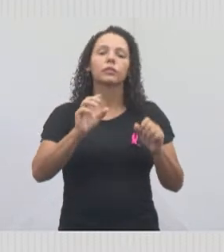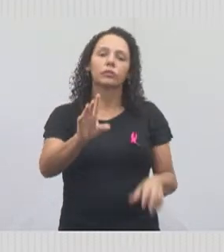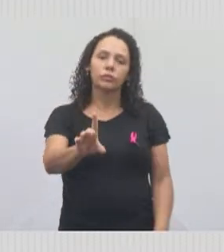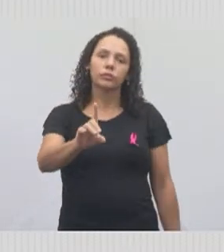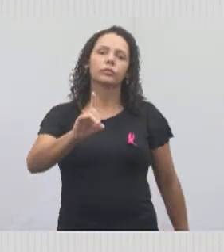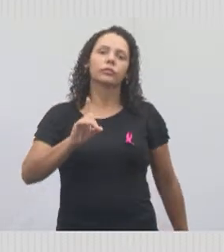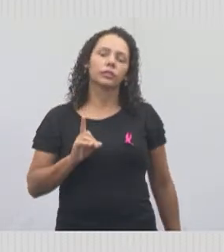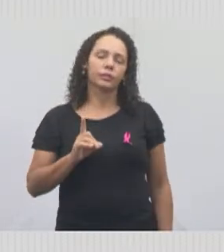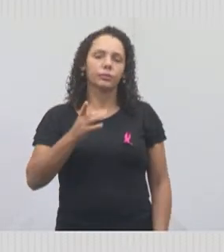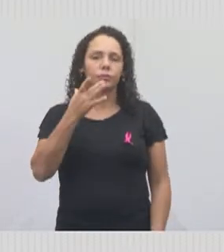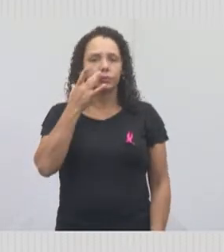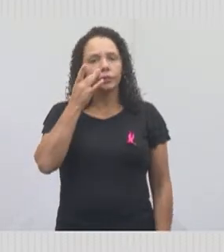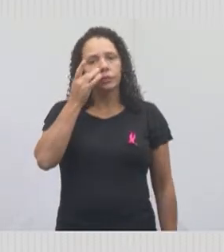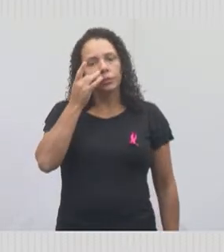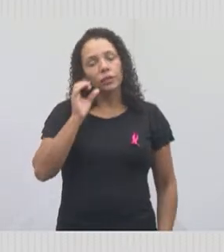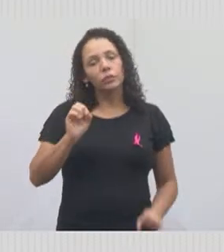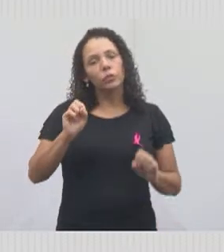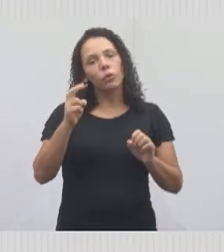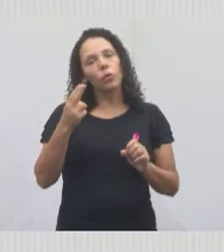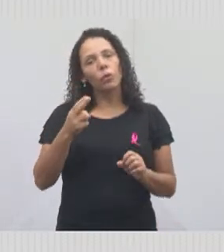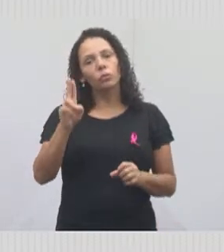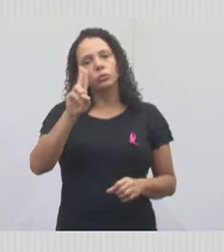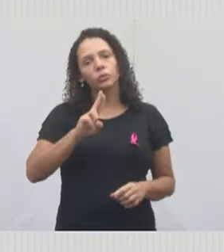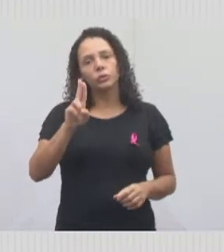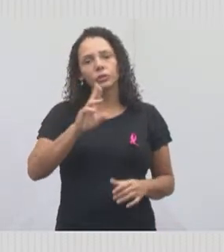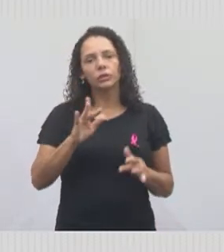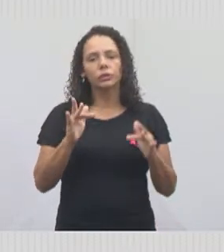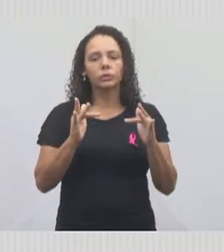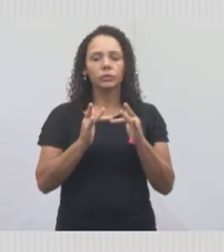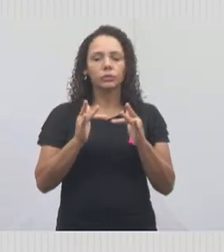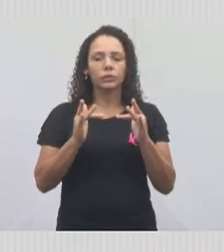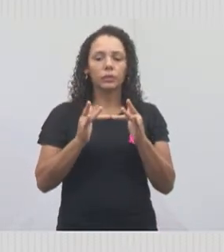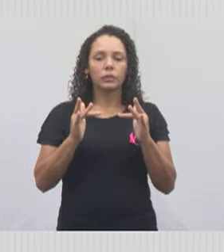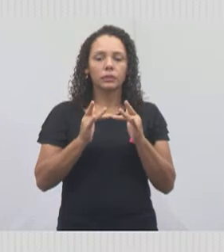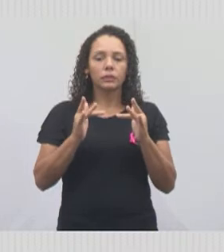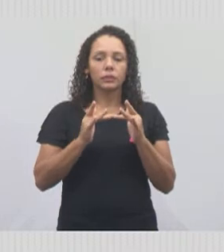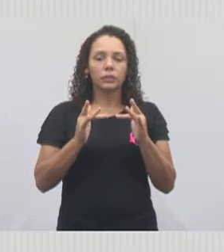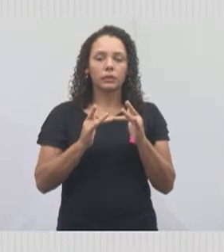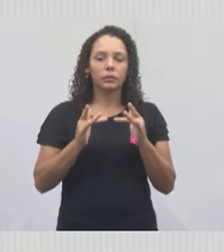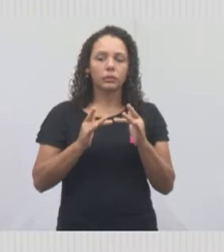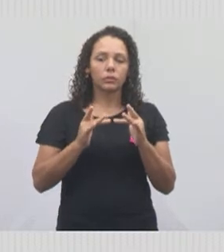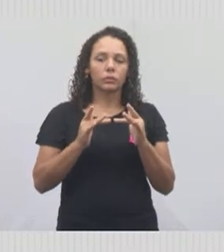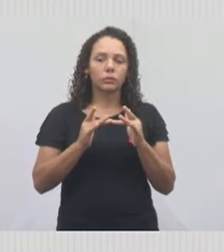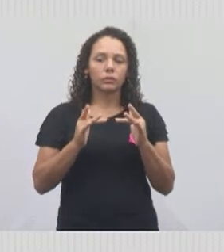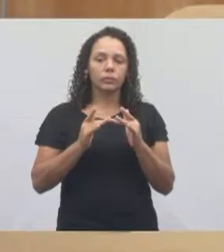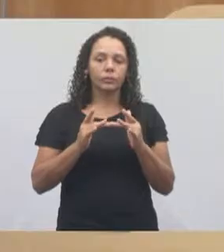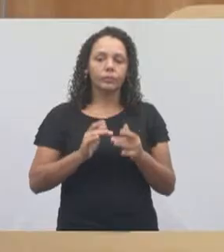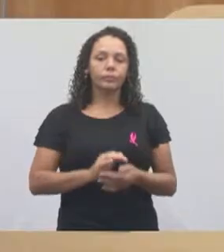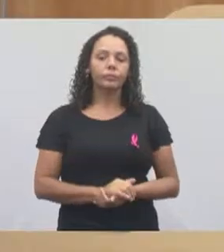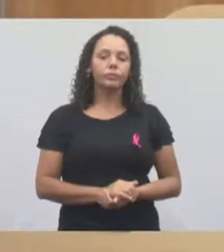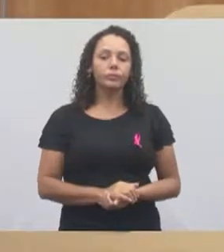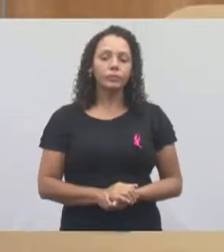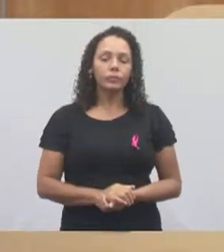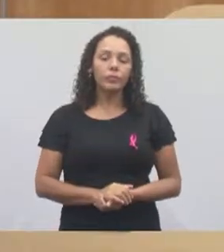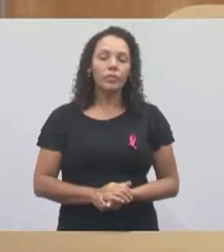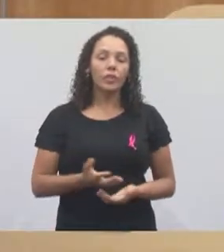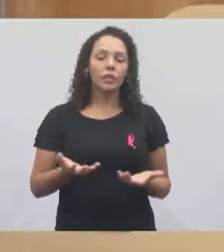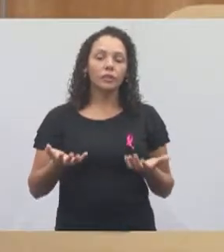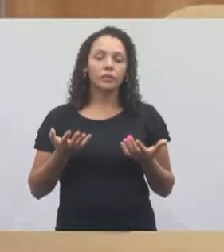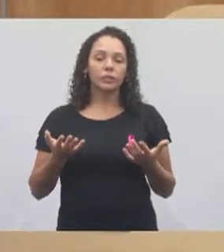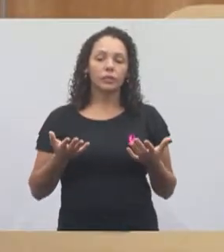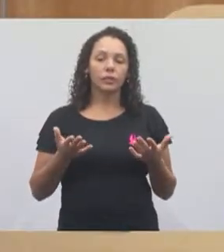a gente ou através desses contatos ou mesmo visitando o gabinete 3, tá? Então eu quero aqui